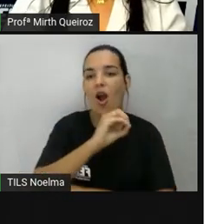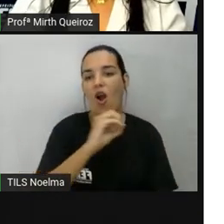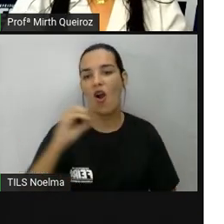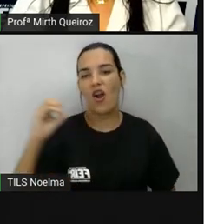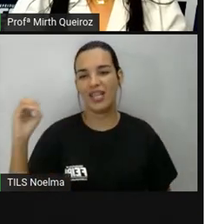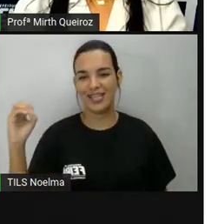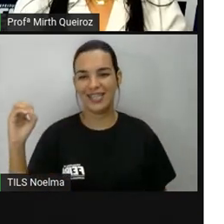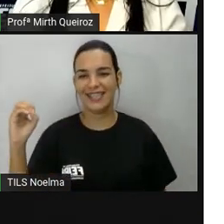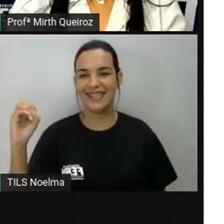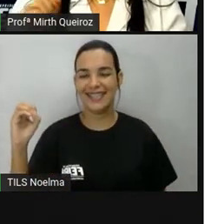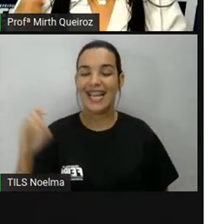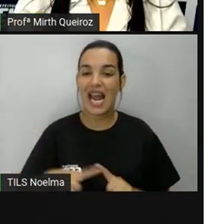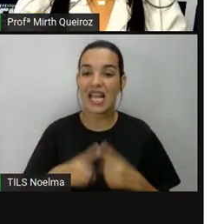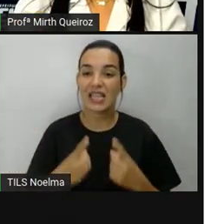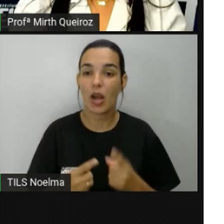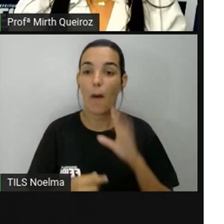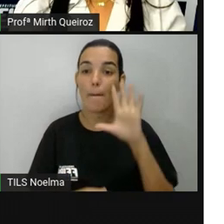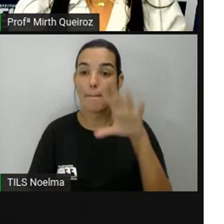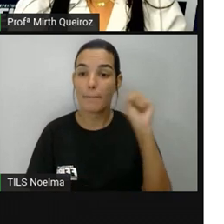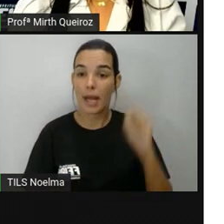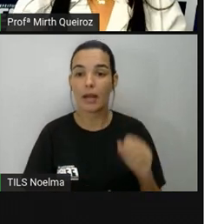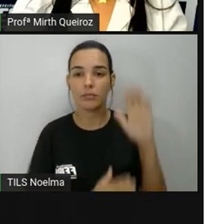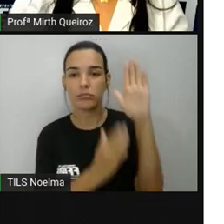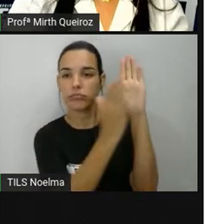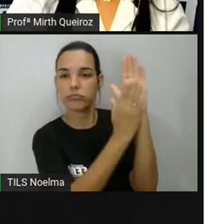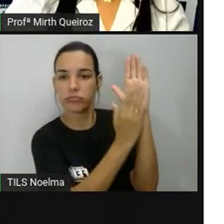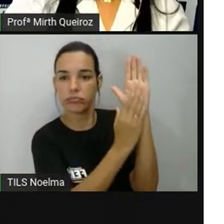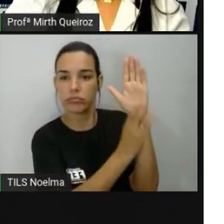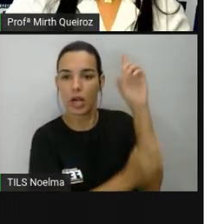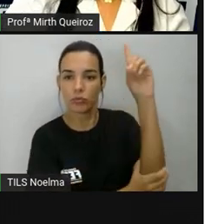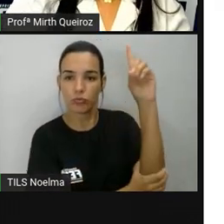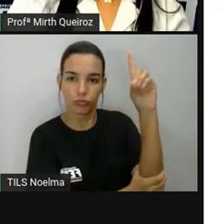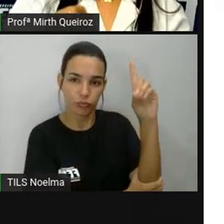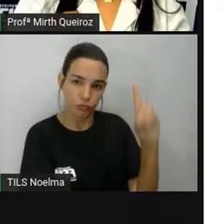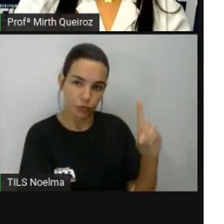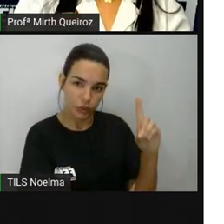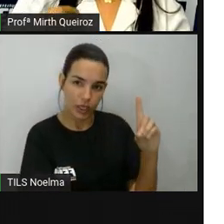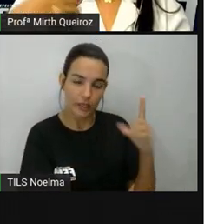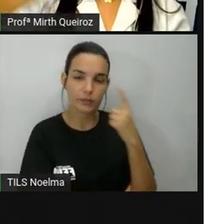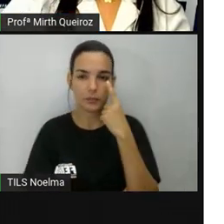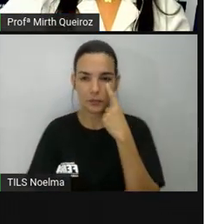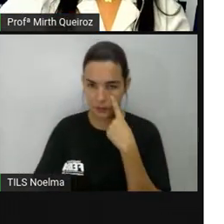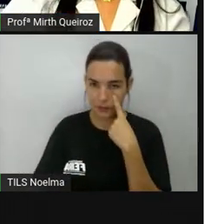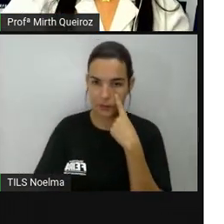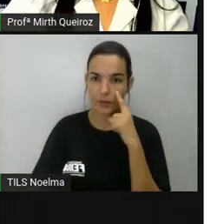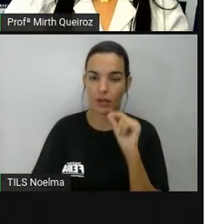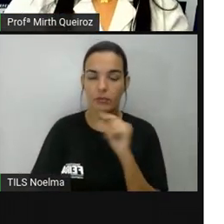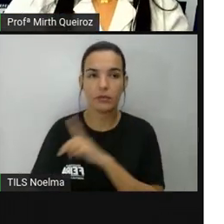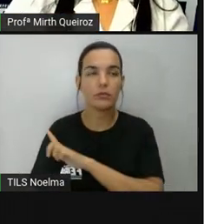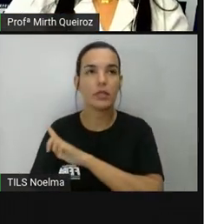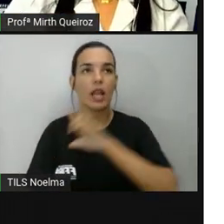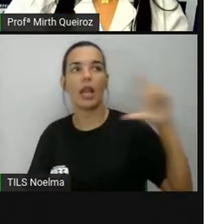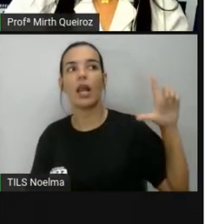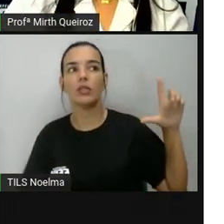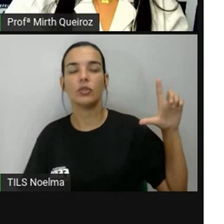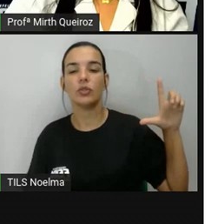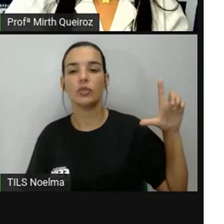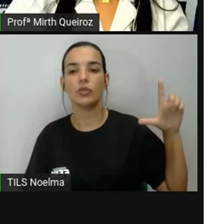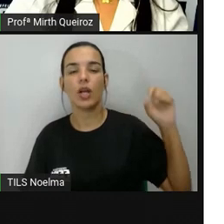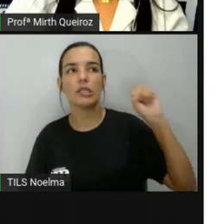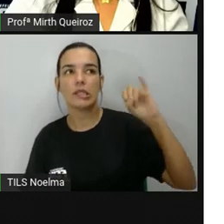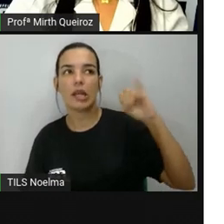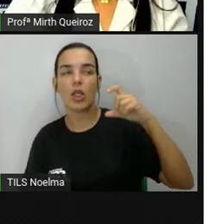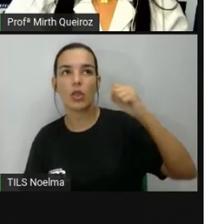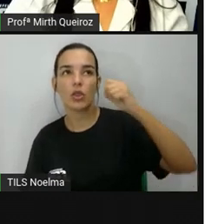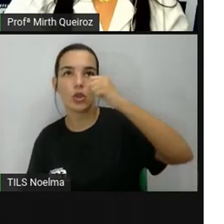oeste. Então, gente pega o nosso braço direito, né? E coloca na posição leste, que é a posição